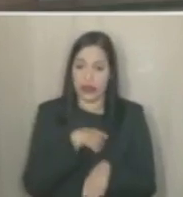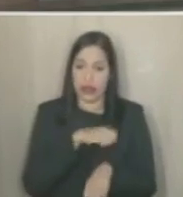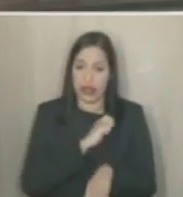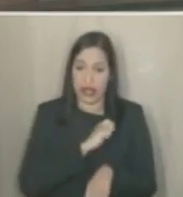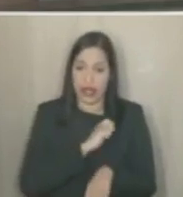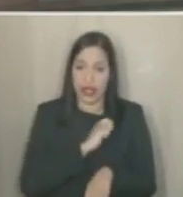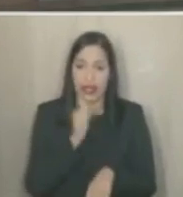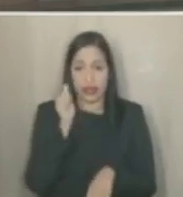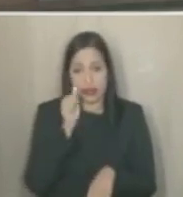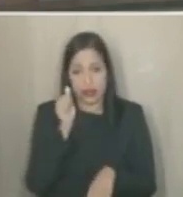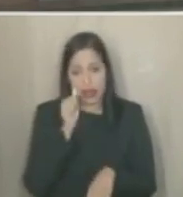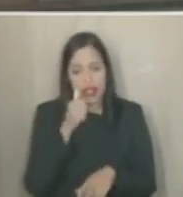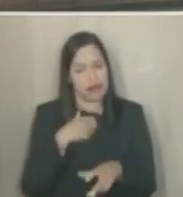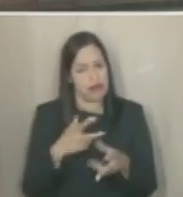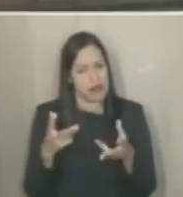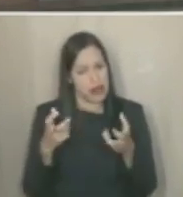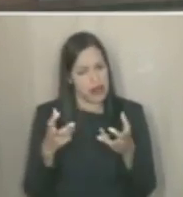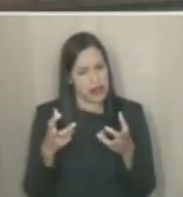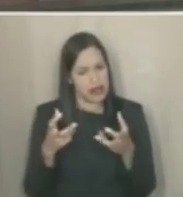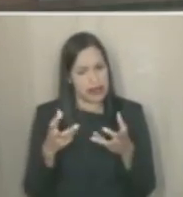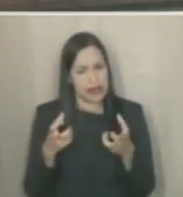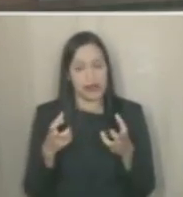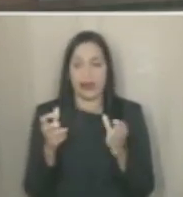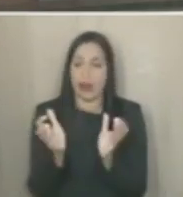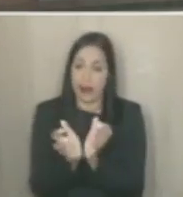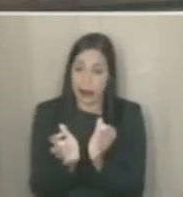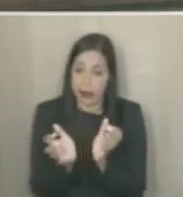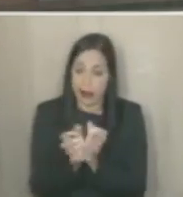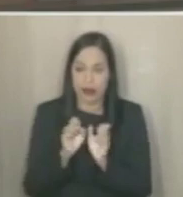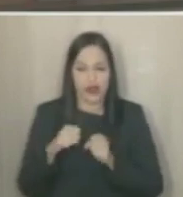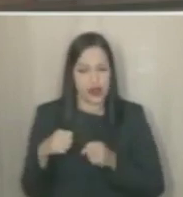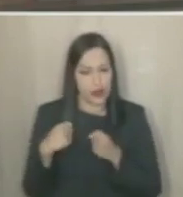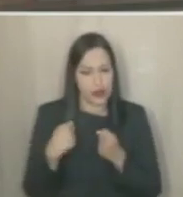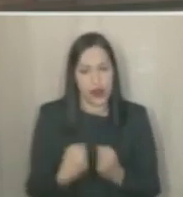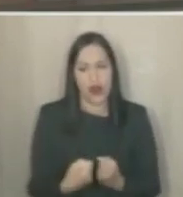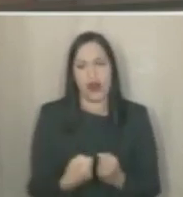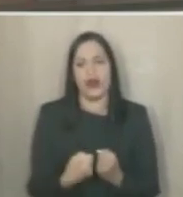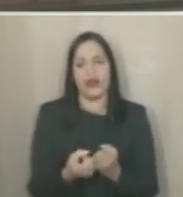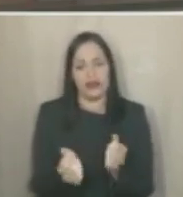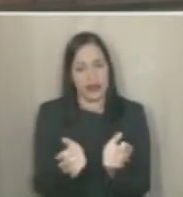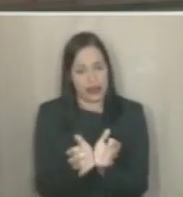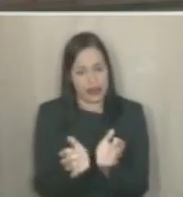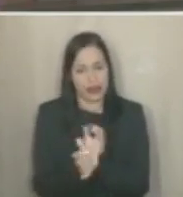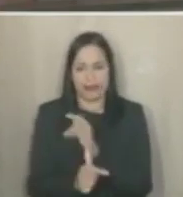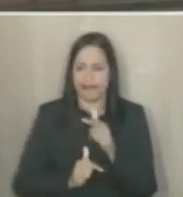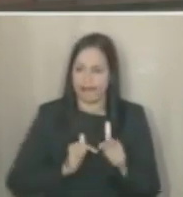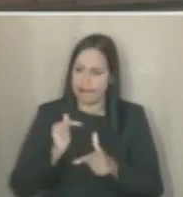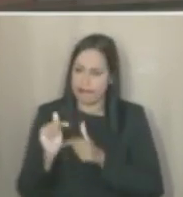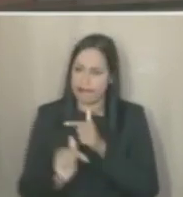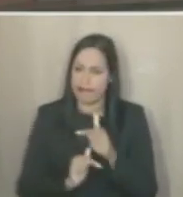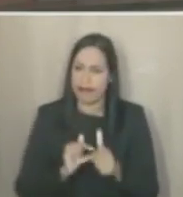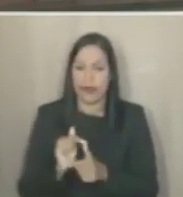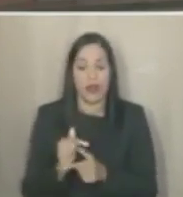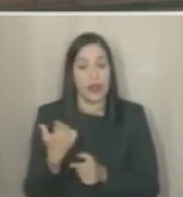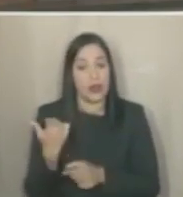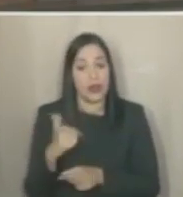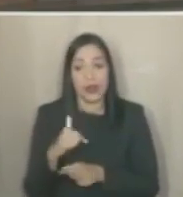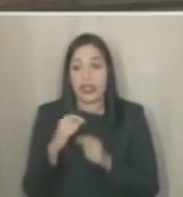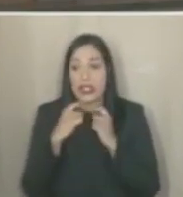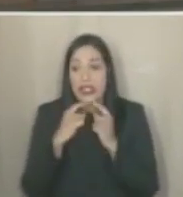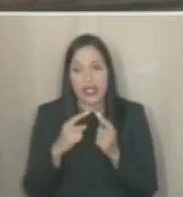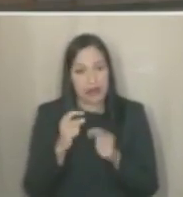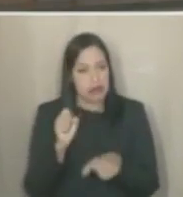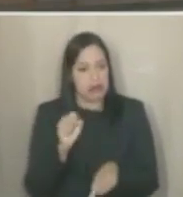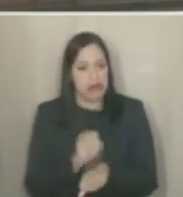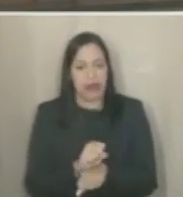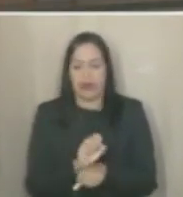percebemos que por mais esforços que a equipe, as equipes que estão lá trabalhando arduamente, não tinha ninguém sem fazer